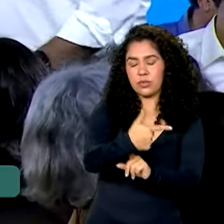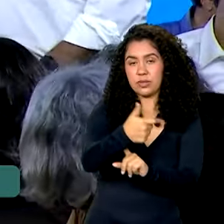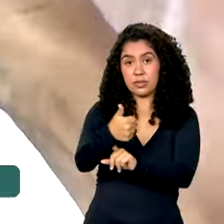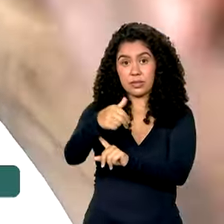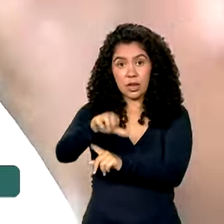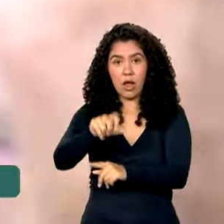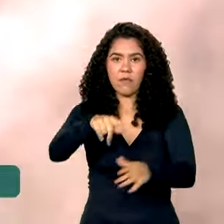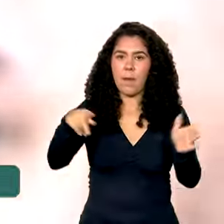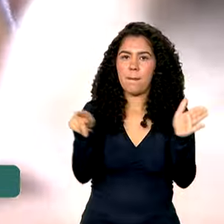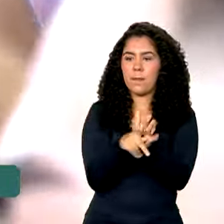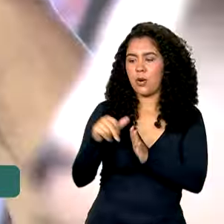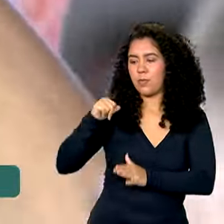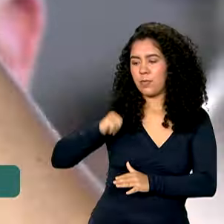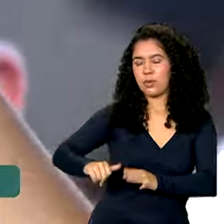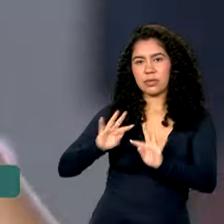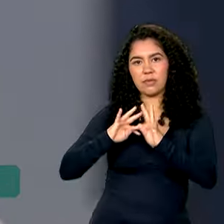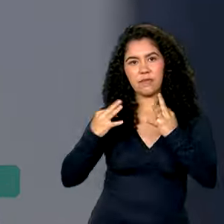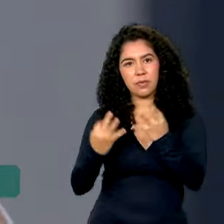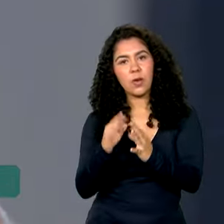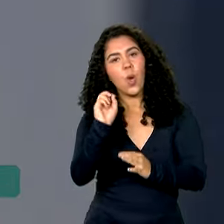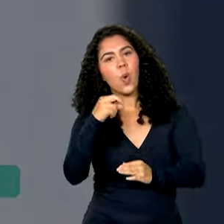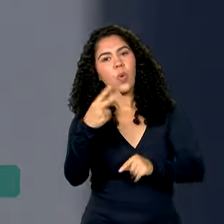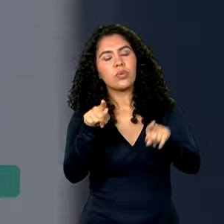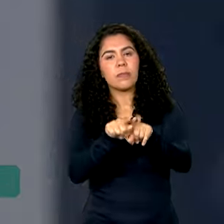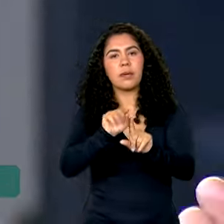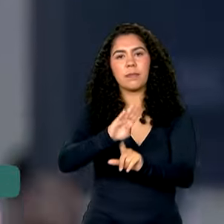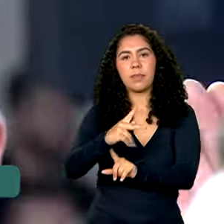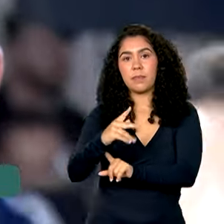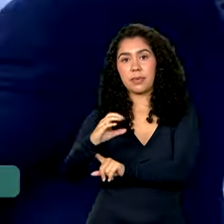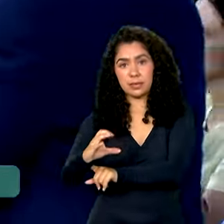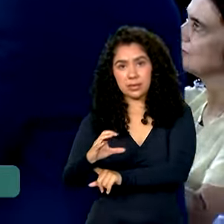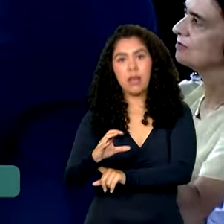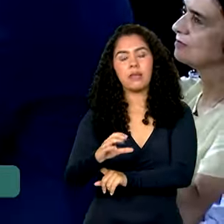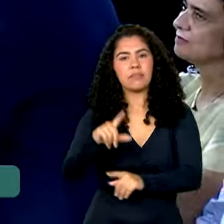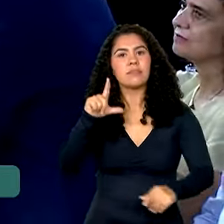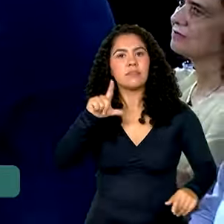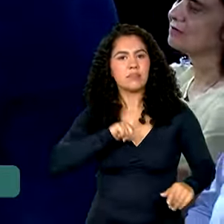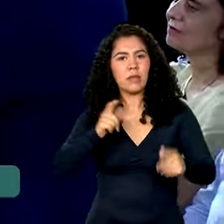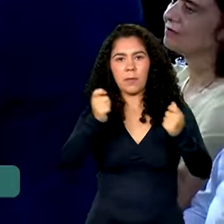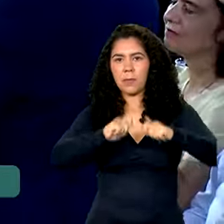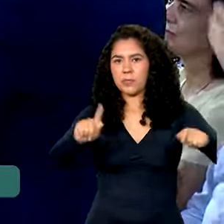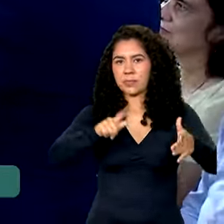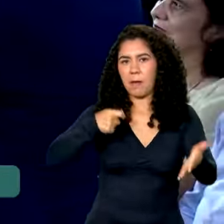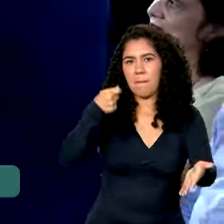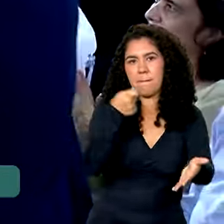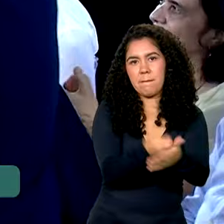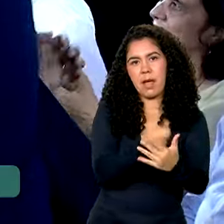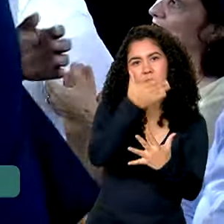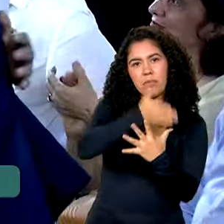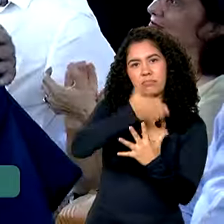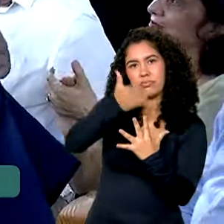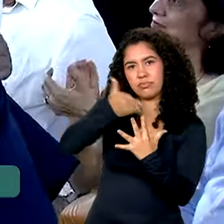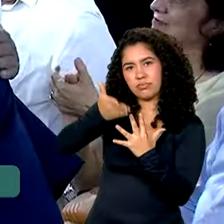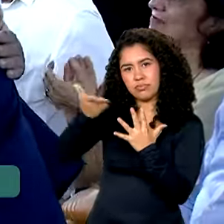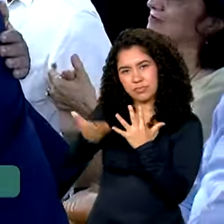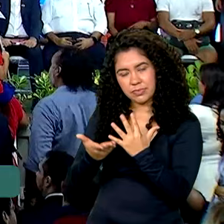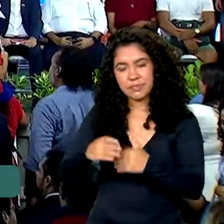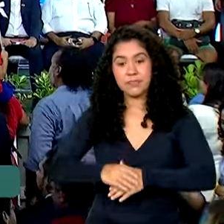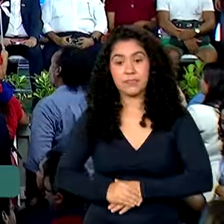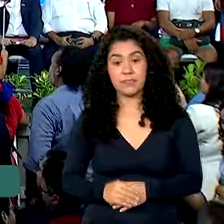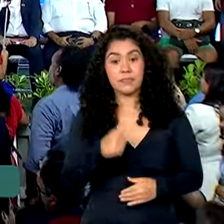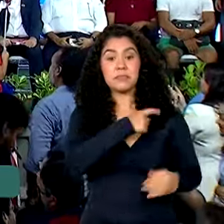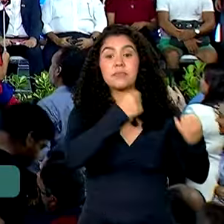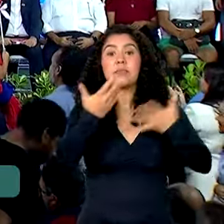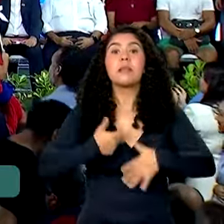Bolsa Família ou do benefício de prestação continuada e estão isentas do pagamento de prestações. Quem